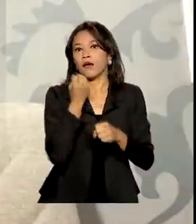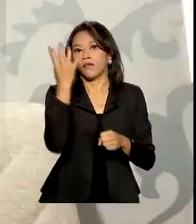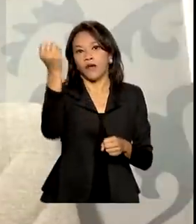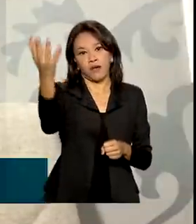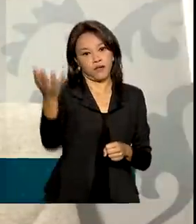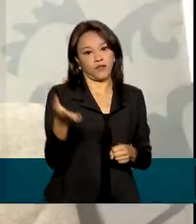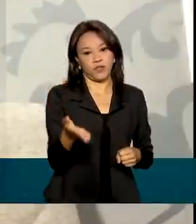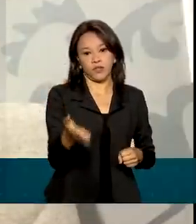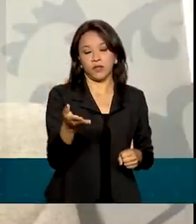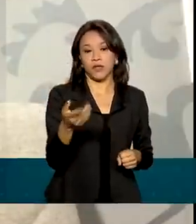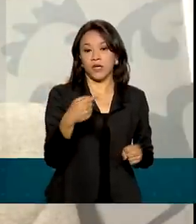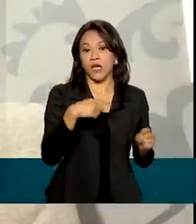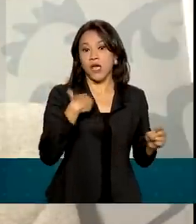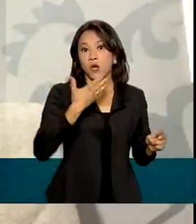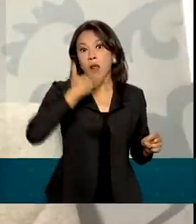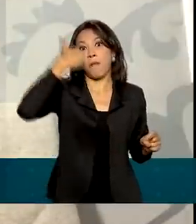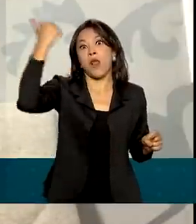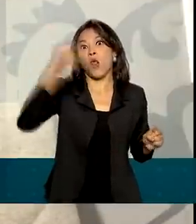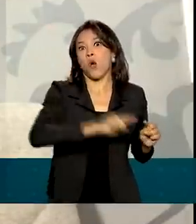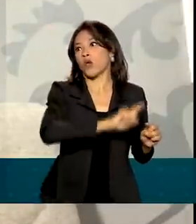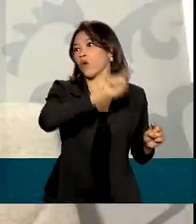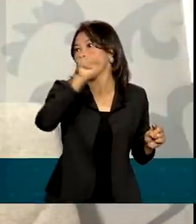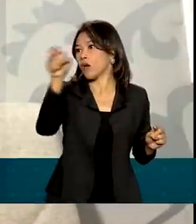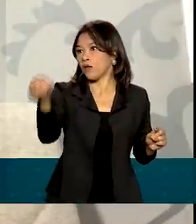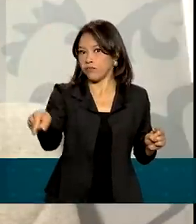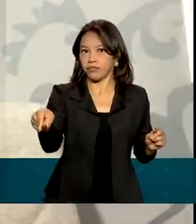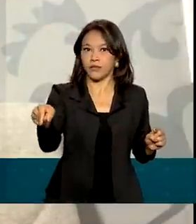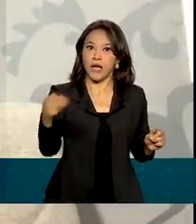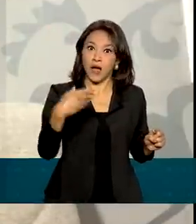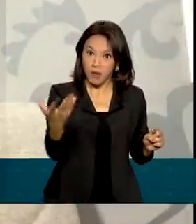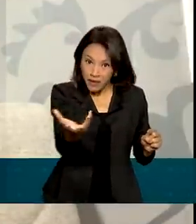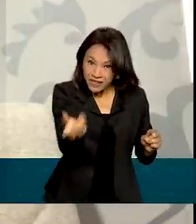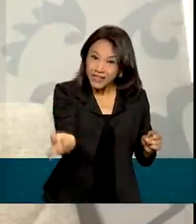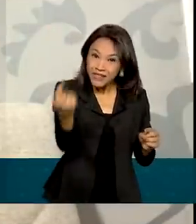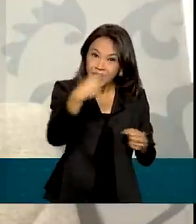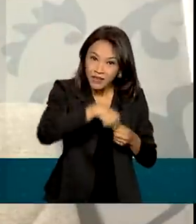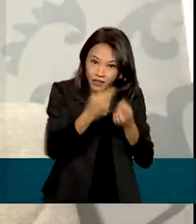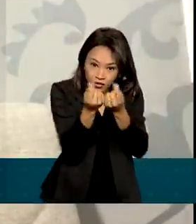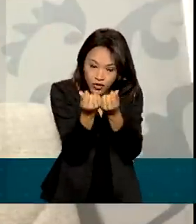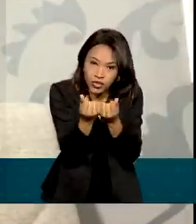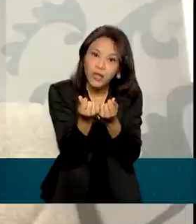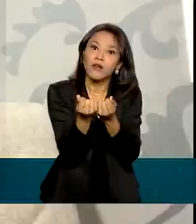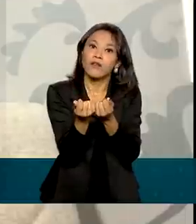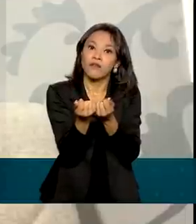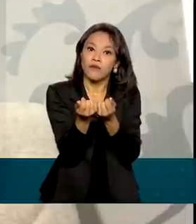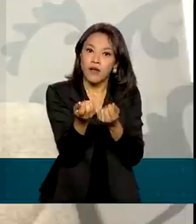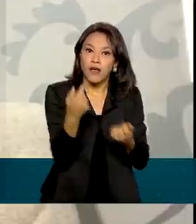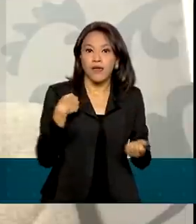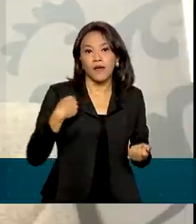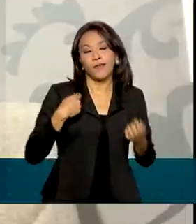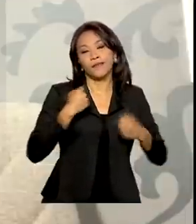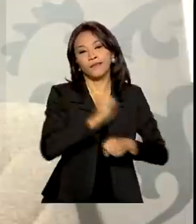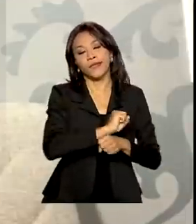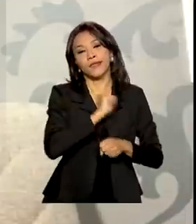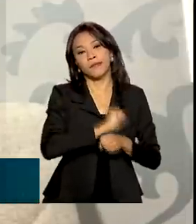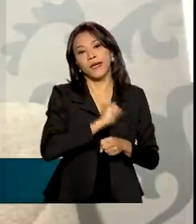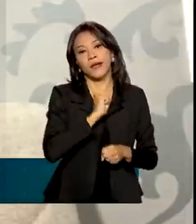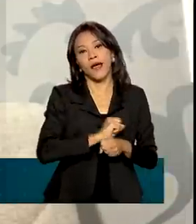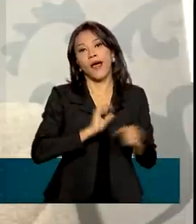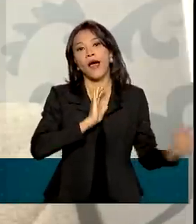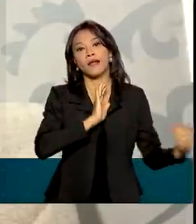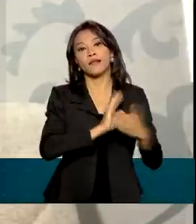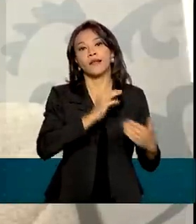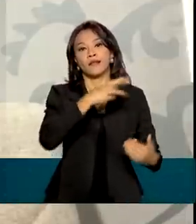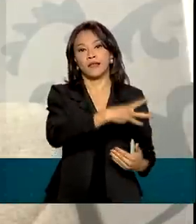era nem esse, era um melhor ainda. Agora, para eles devolverem o dinheiro, eu ainda tenho que aguardar até 31 de